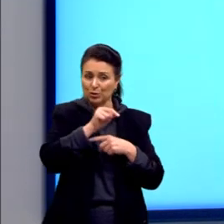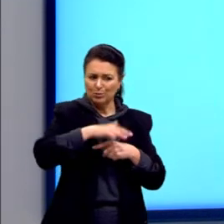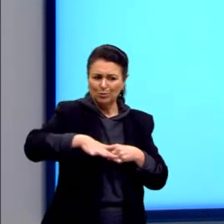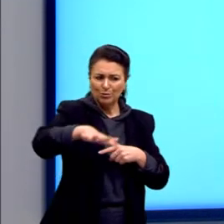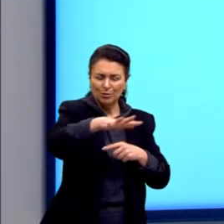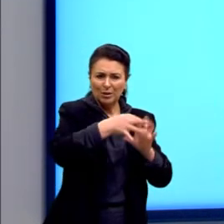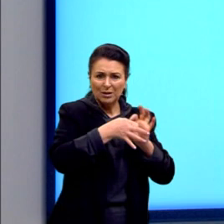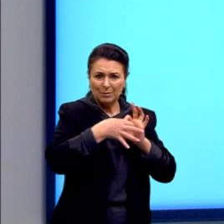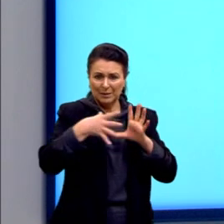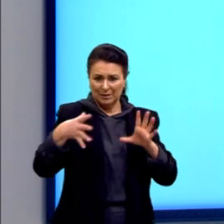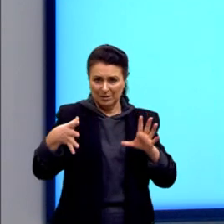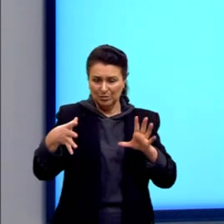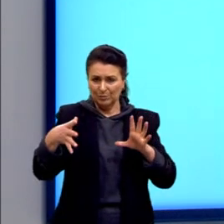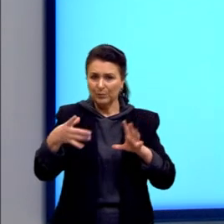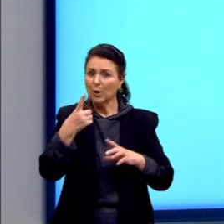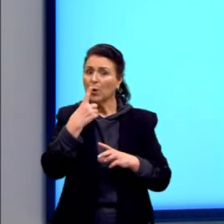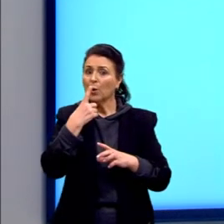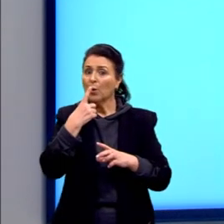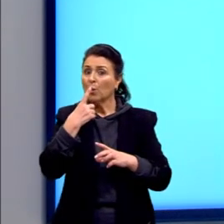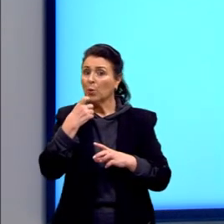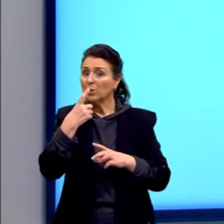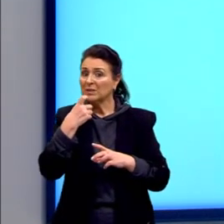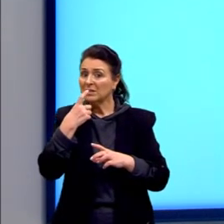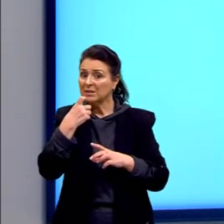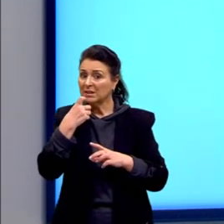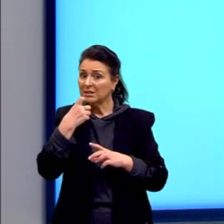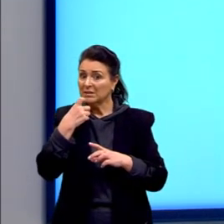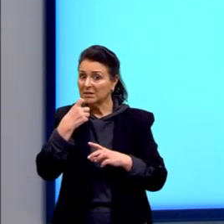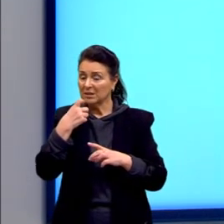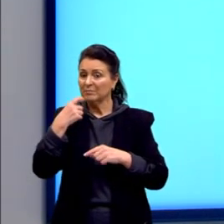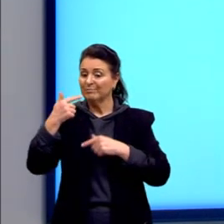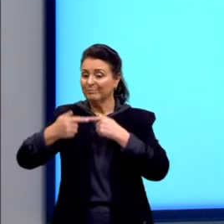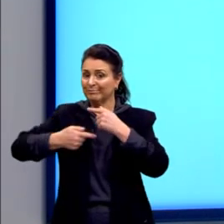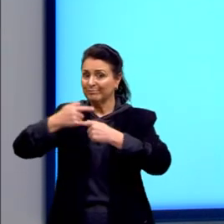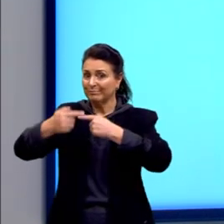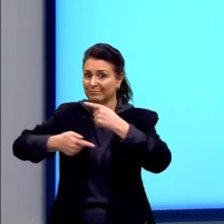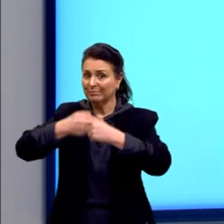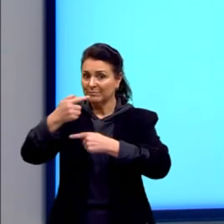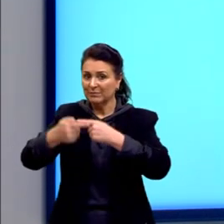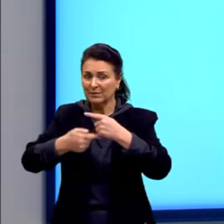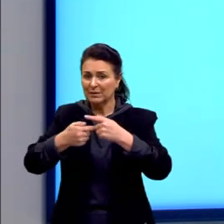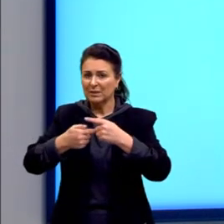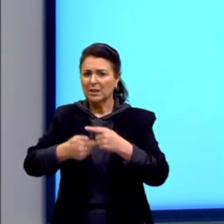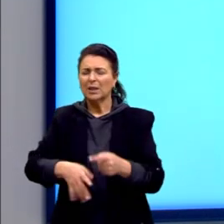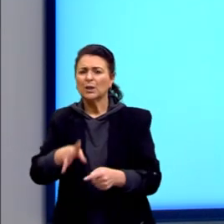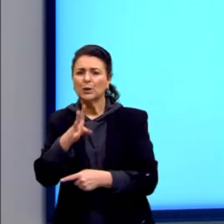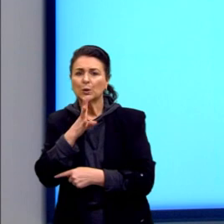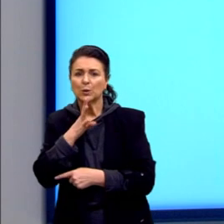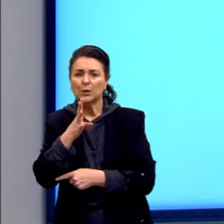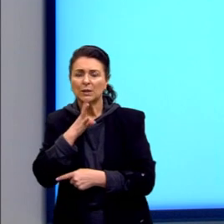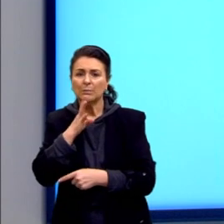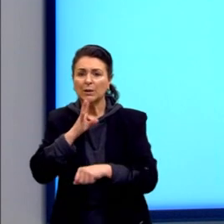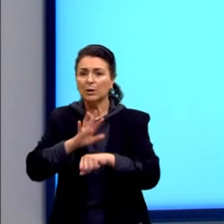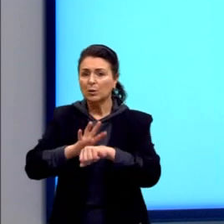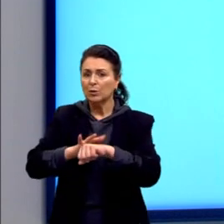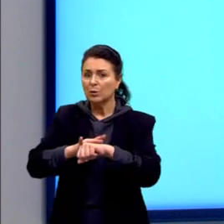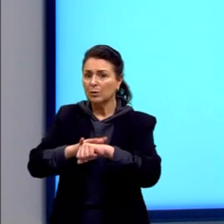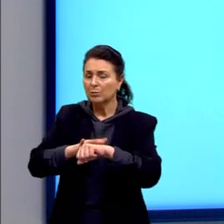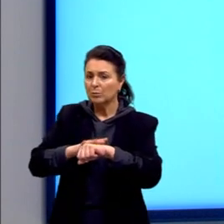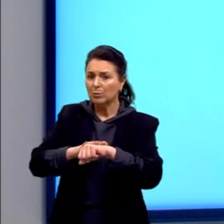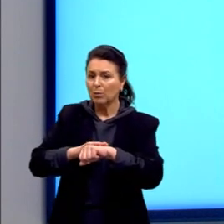consanguinidade é favorecida, proporcionando o aparecimento de enfermidades, como